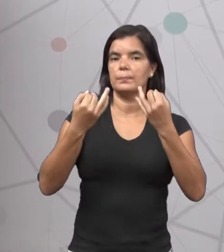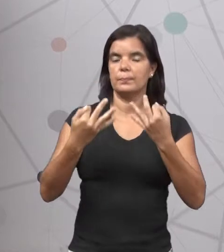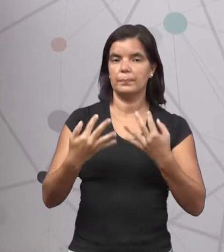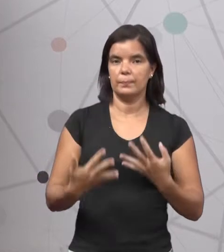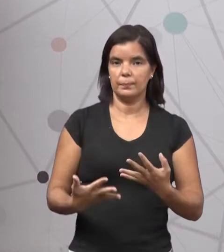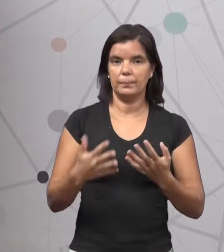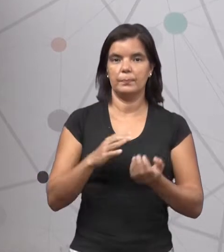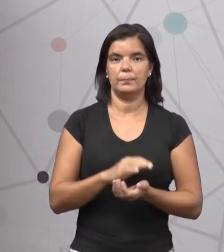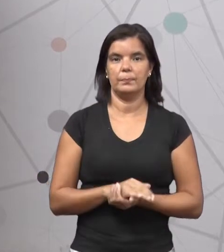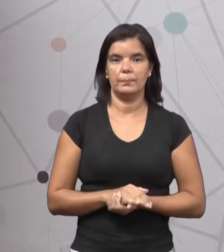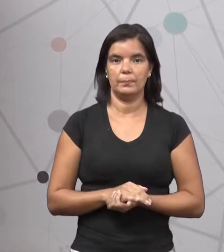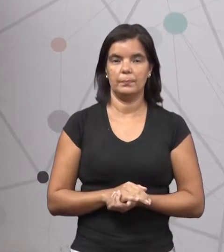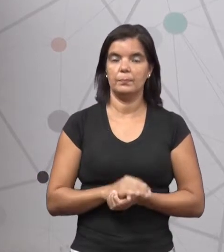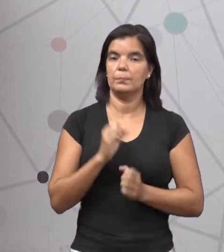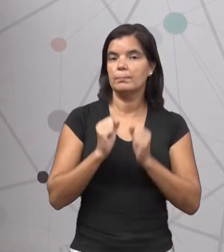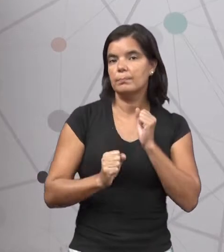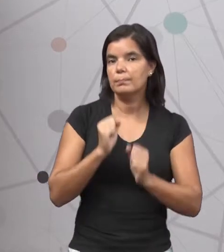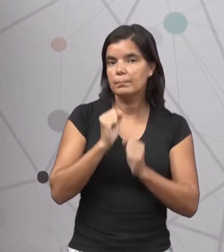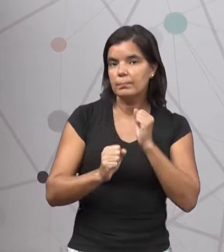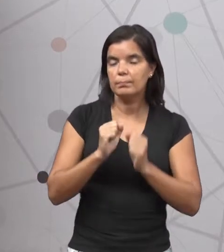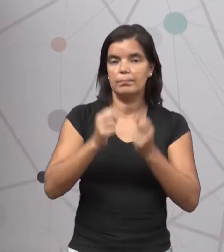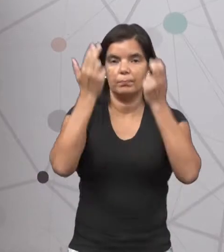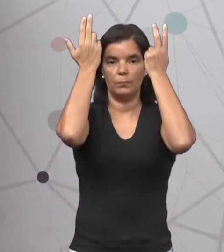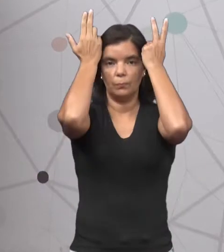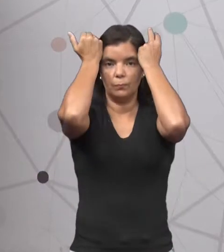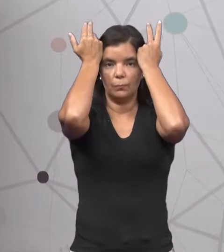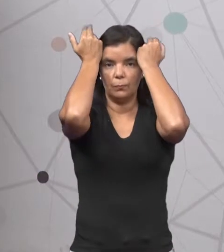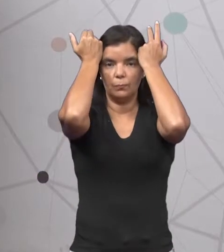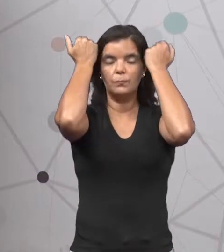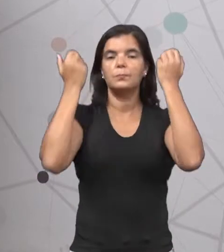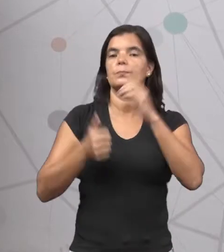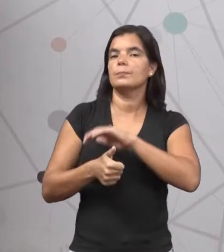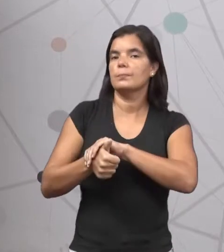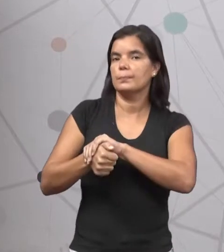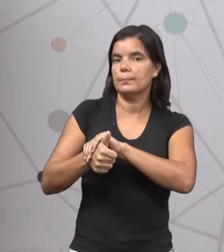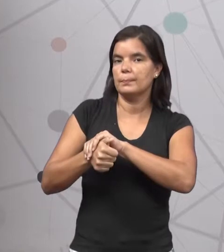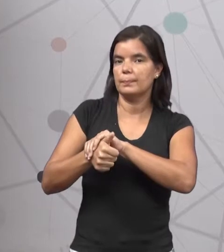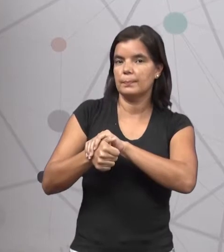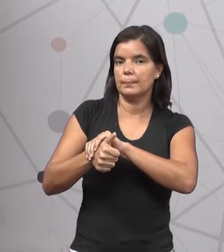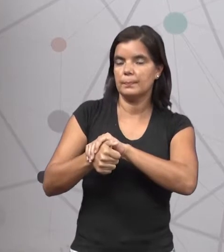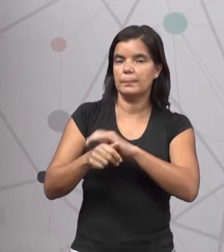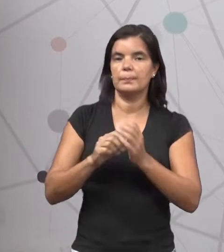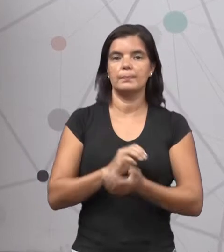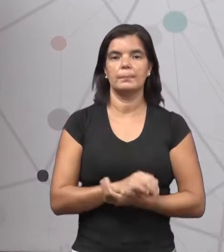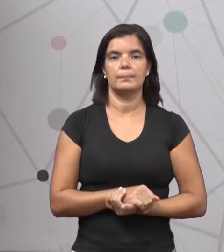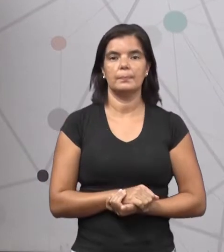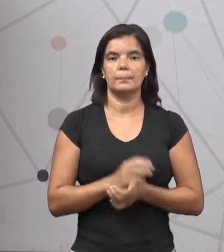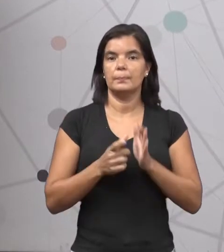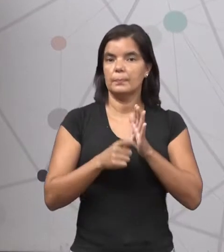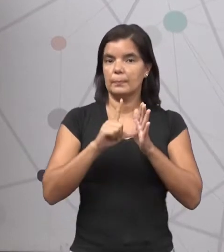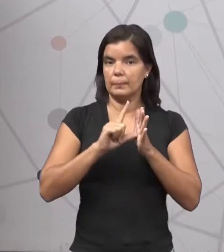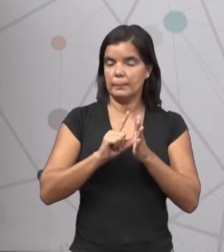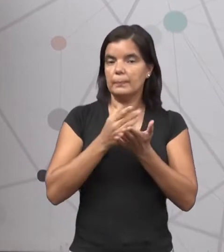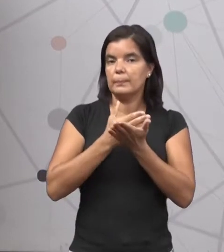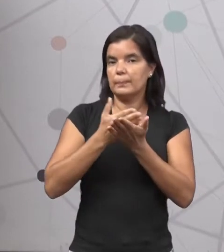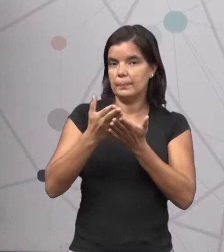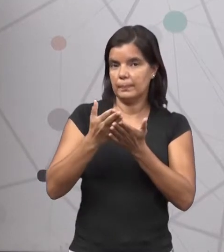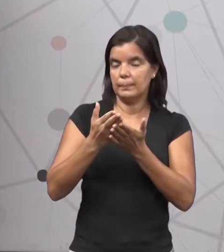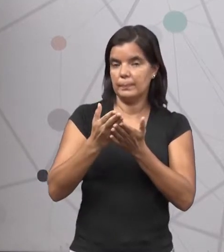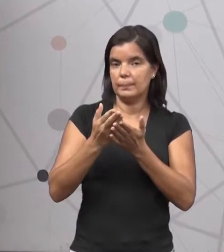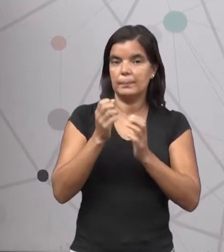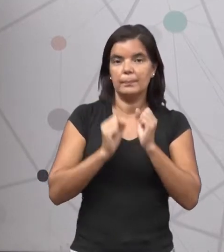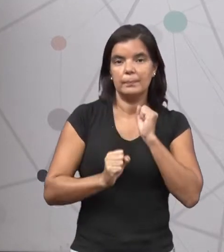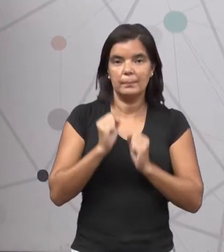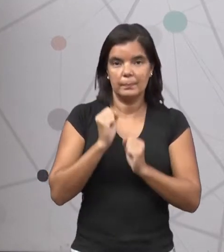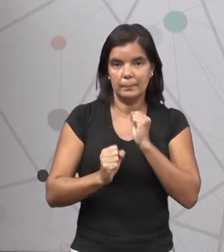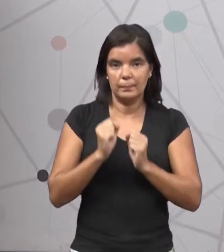sobre a corrida da lebre e a tartaruga. Antes de iniciar a corrida,